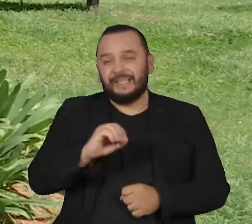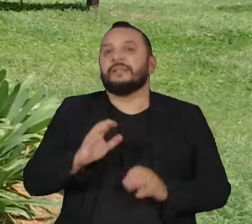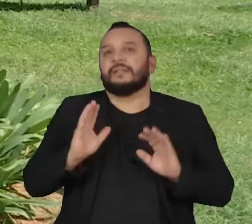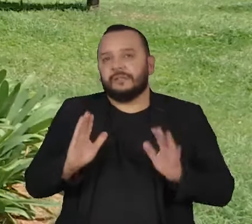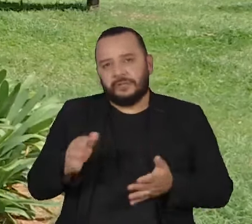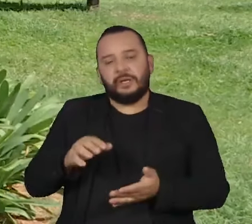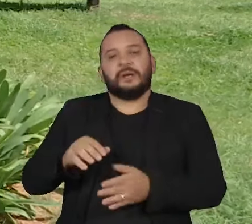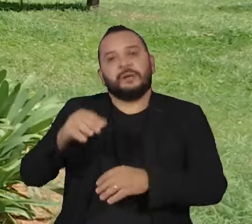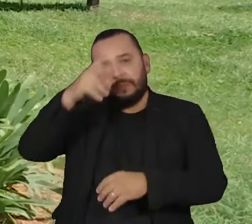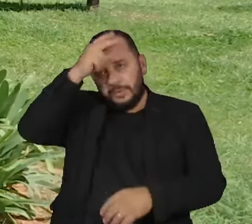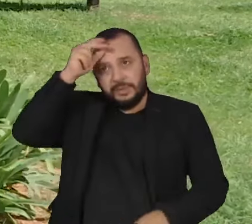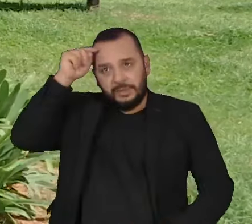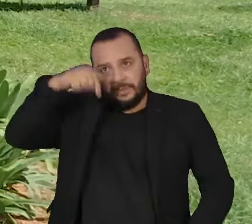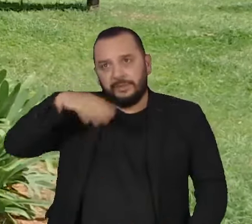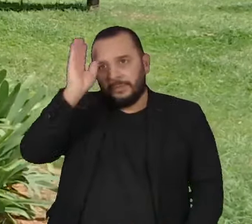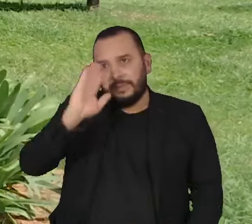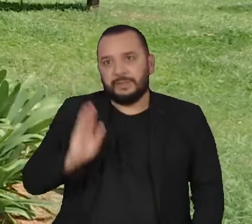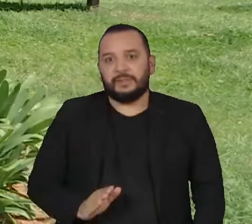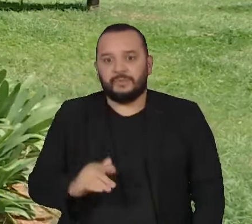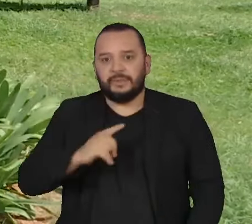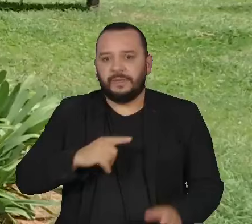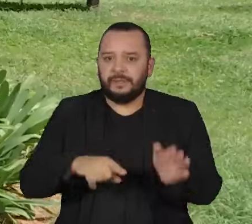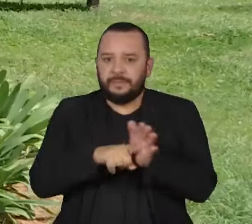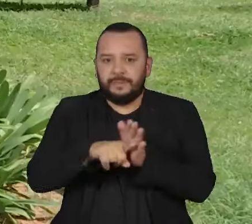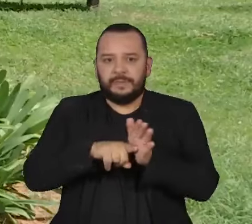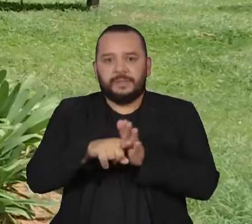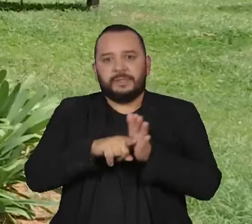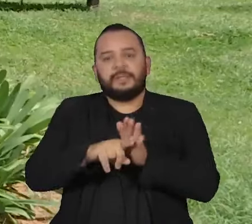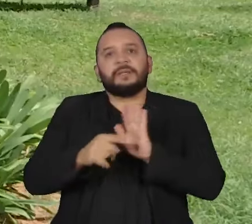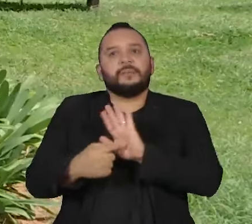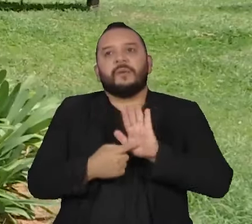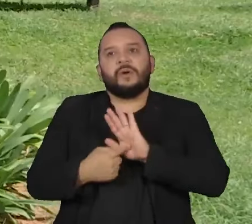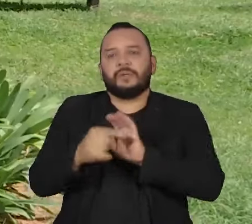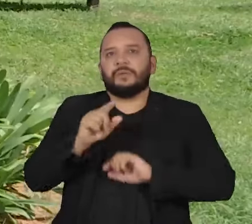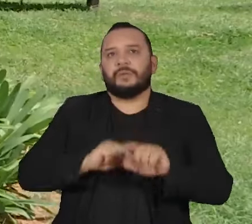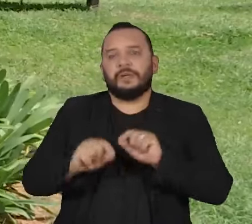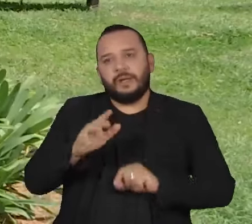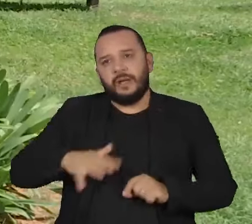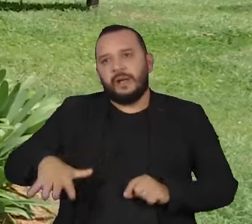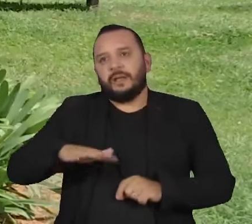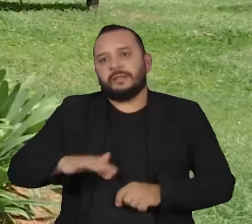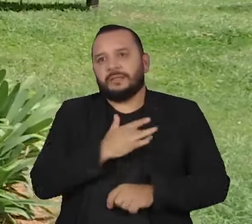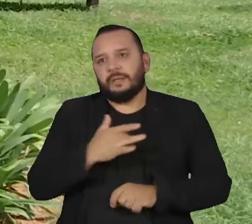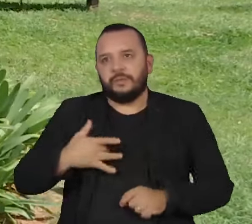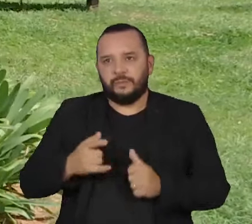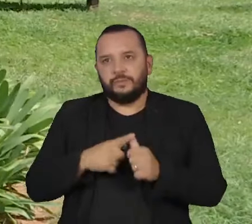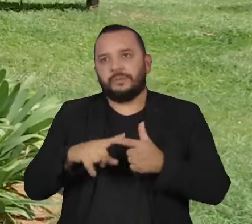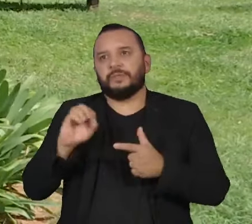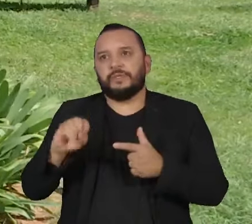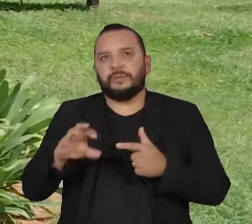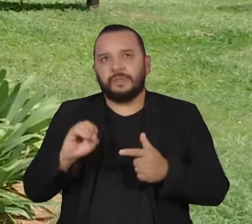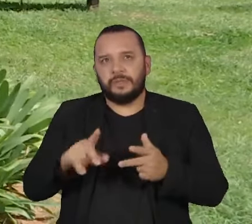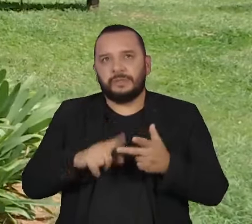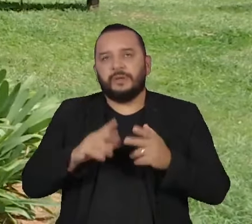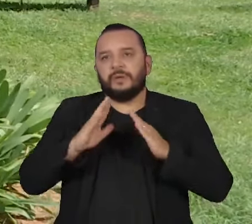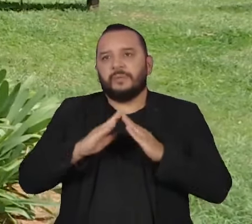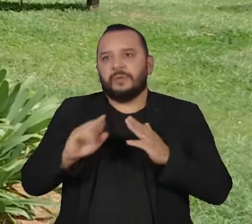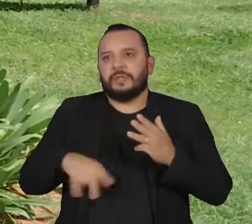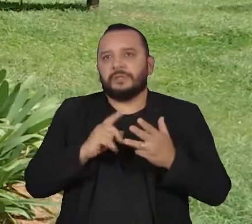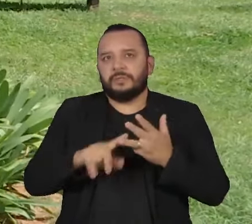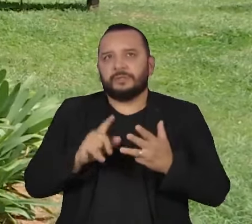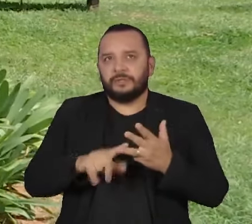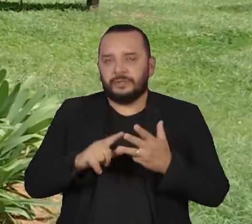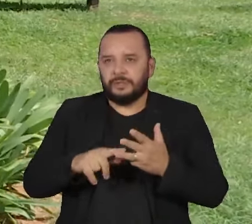Índice de Desenvolvimento Sustentável das Cidades, que leva em consideração áreas como saúde, educação, moradia,